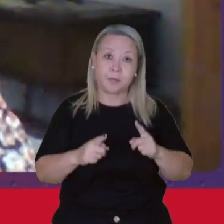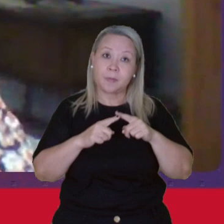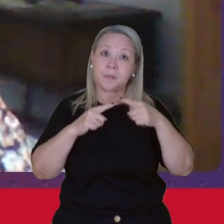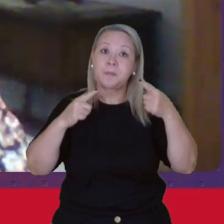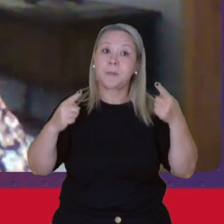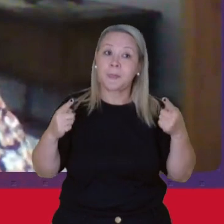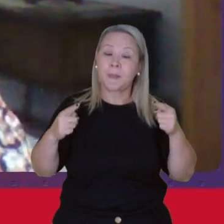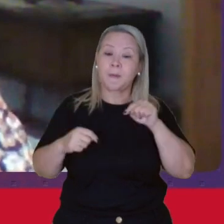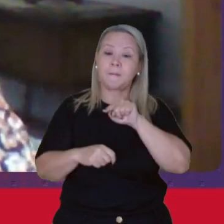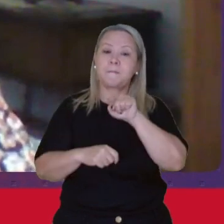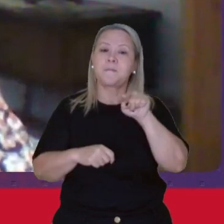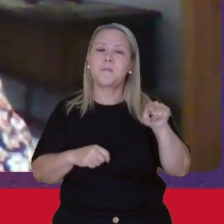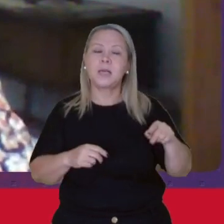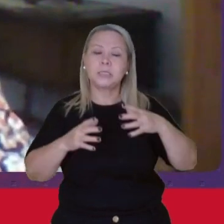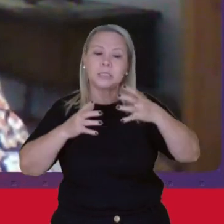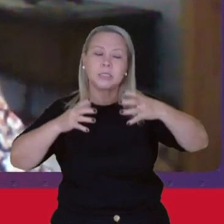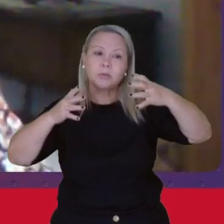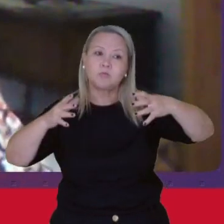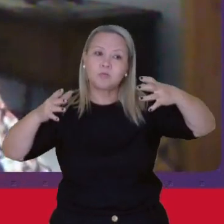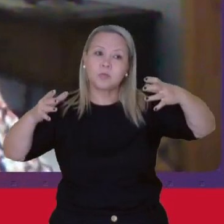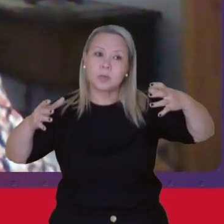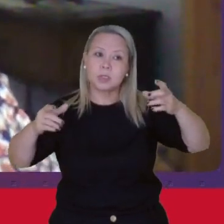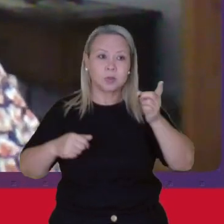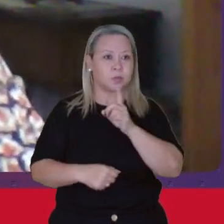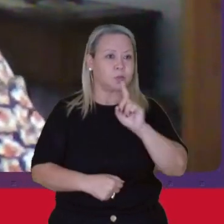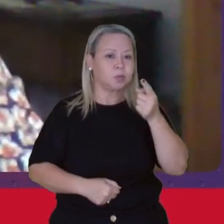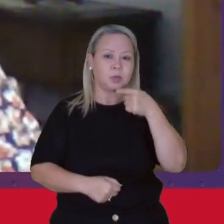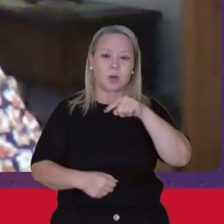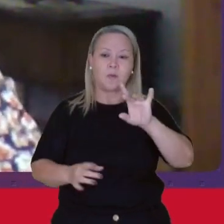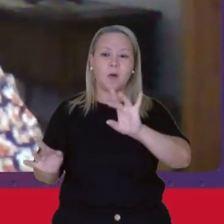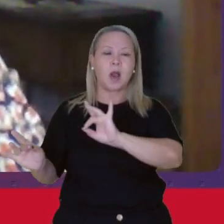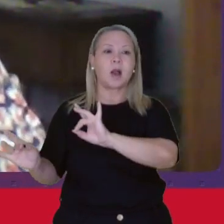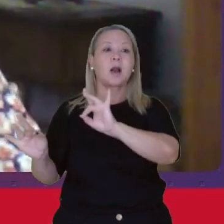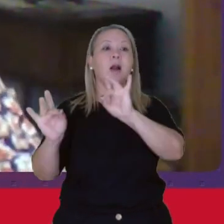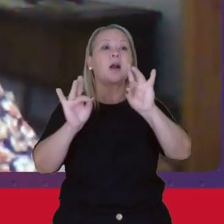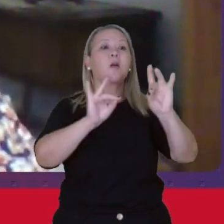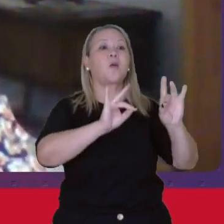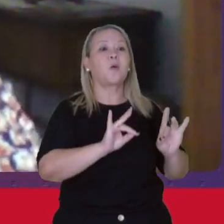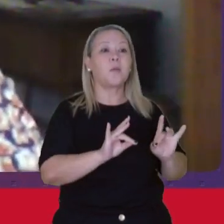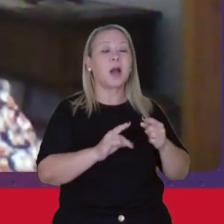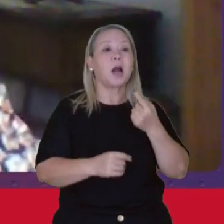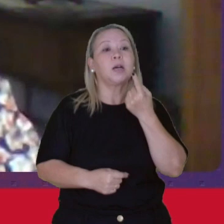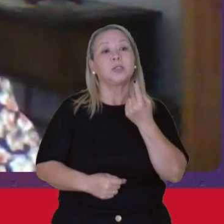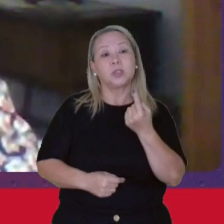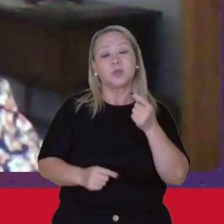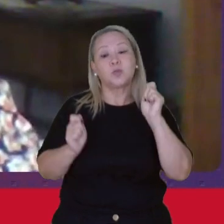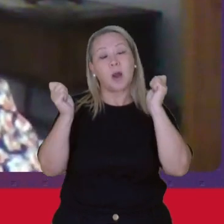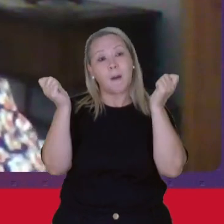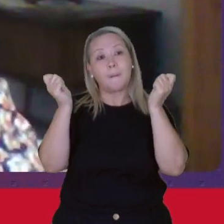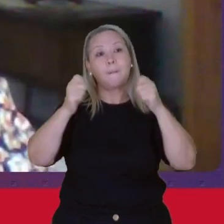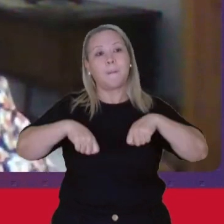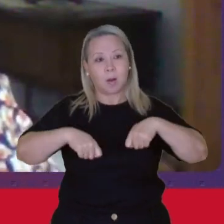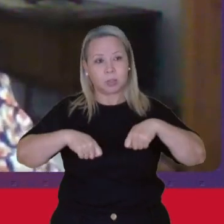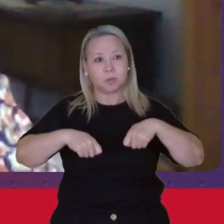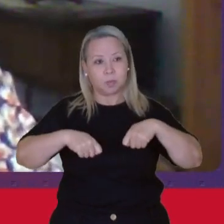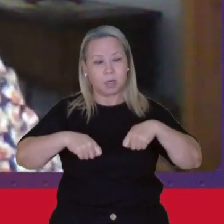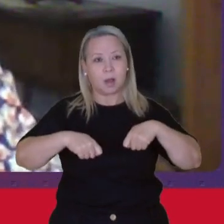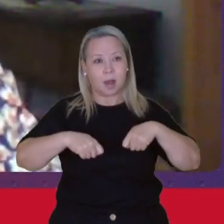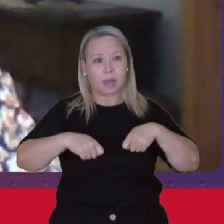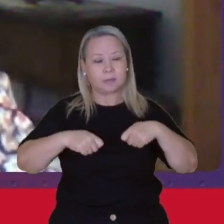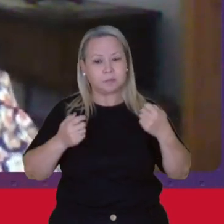esse crescimento não foi acompanhado de uma possibilidade de